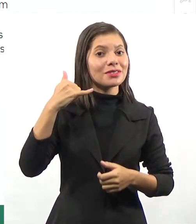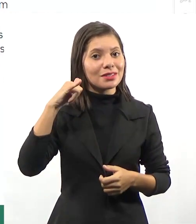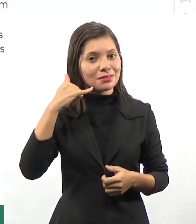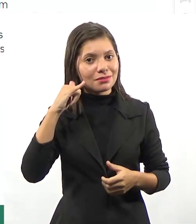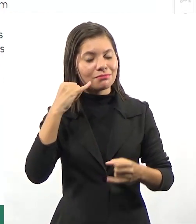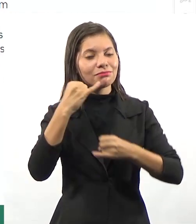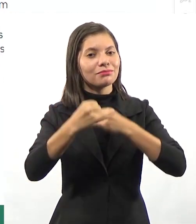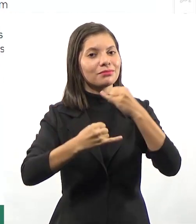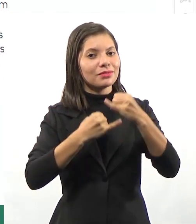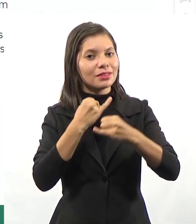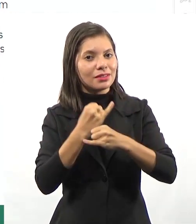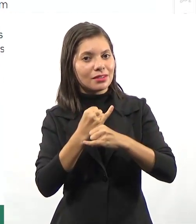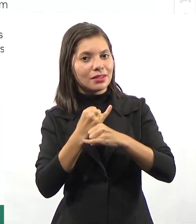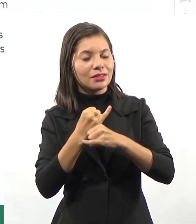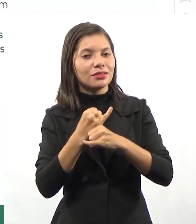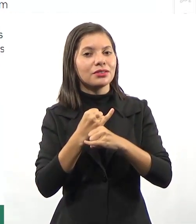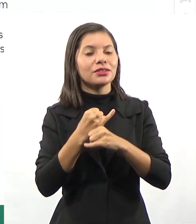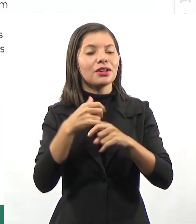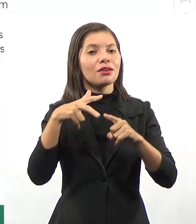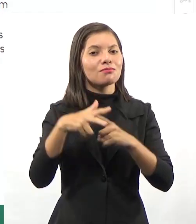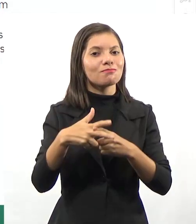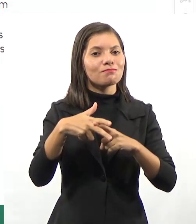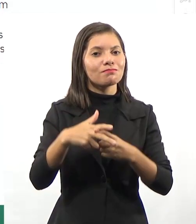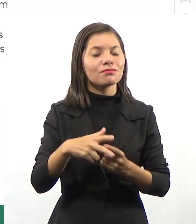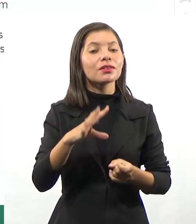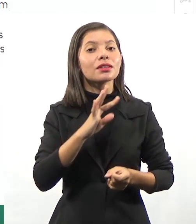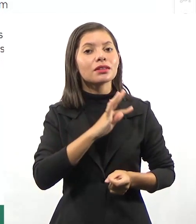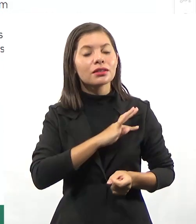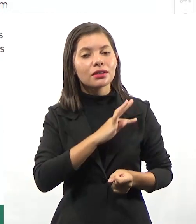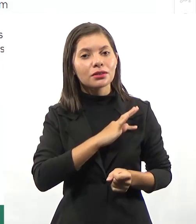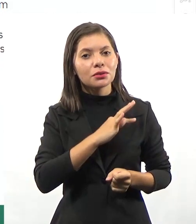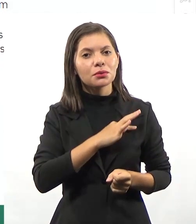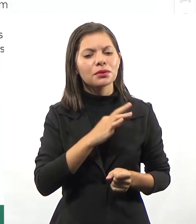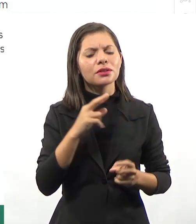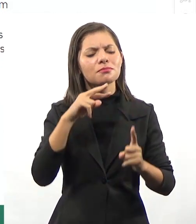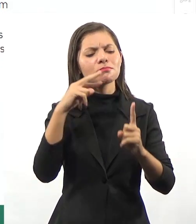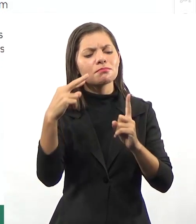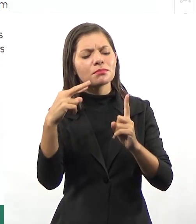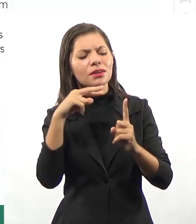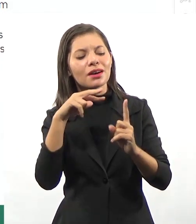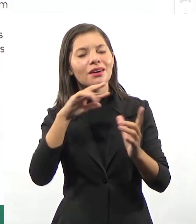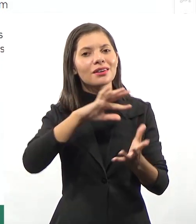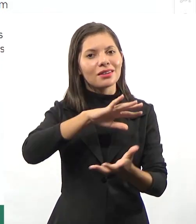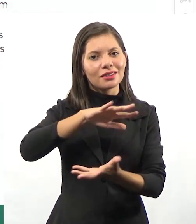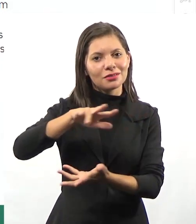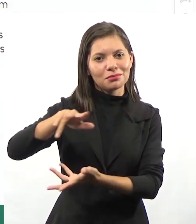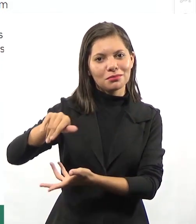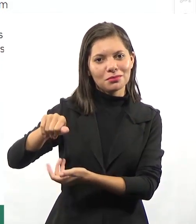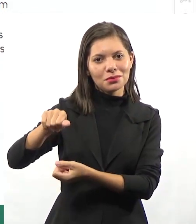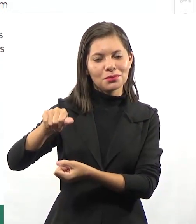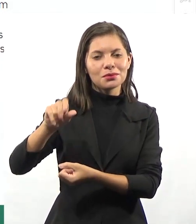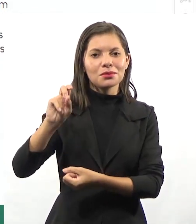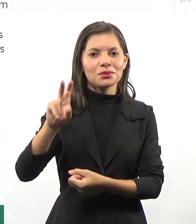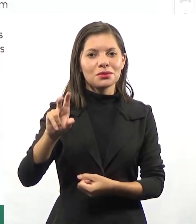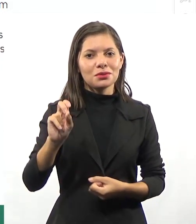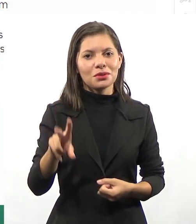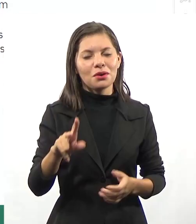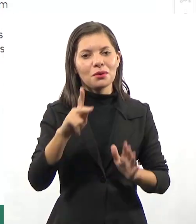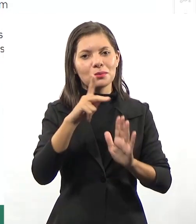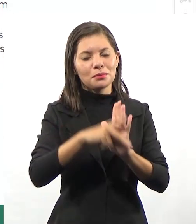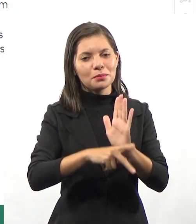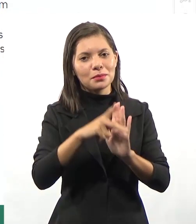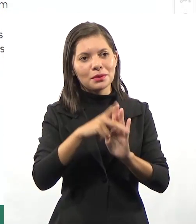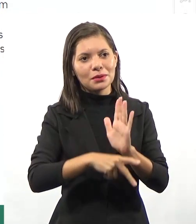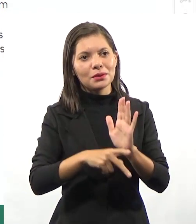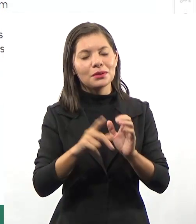internet, é um desses dispositivos técnicos pelos quais percebemos o mundo. Não apenas no plano empírico, mas